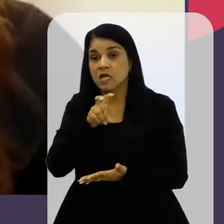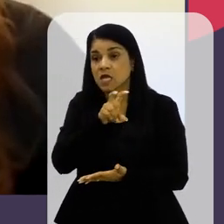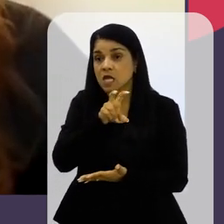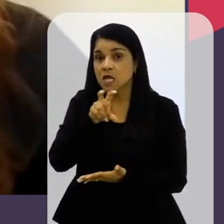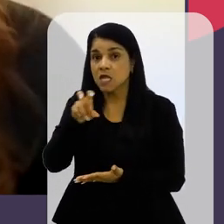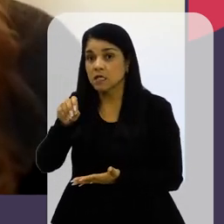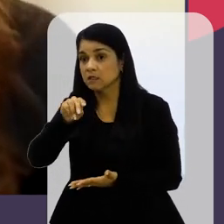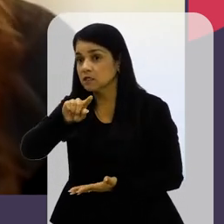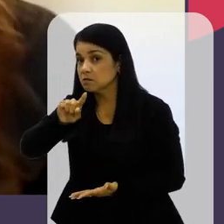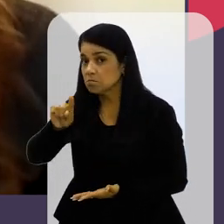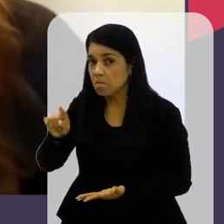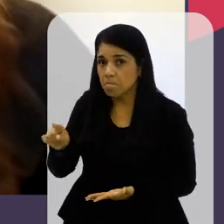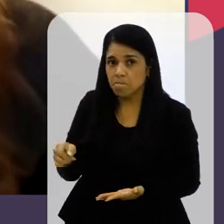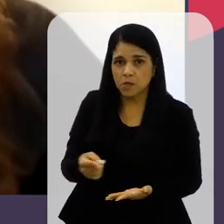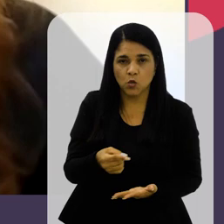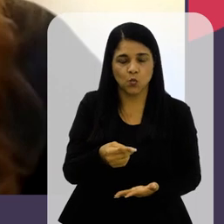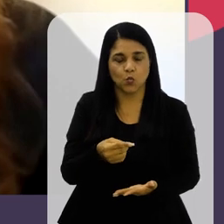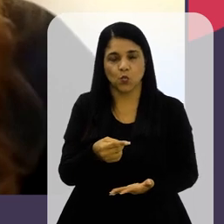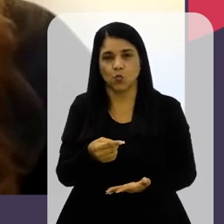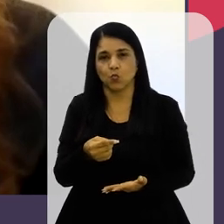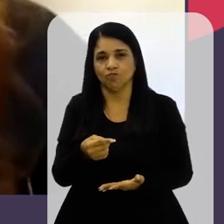De quase 500 mil